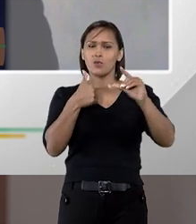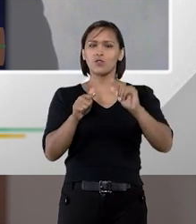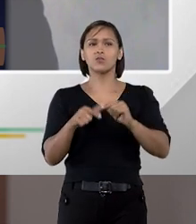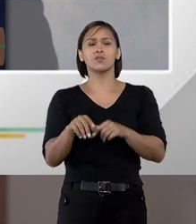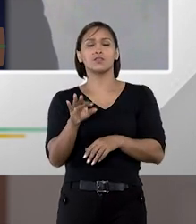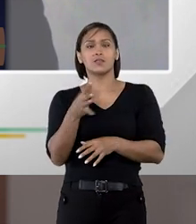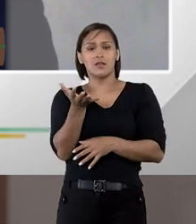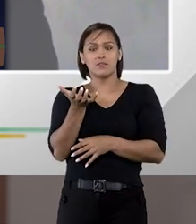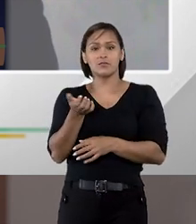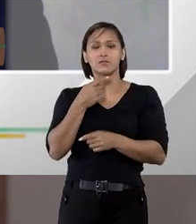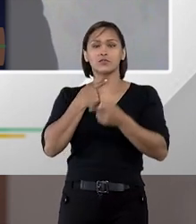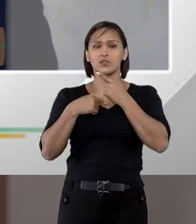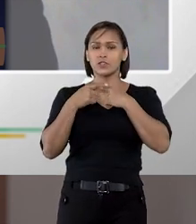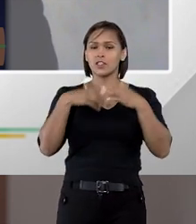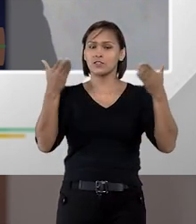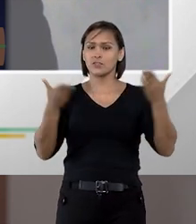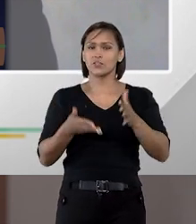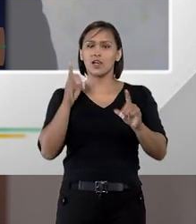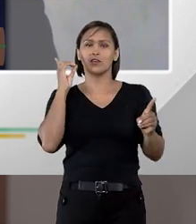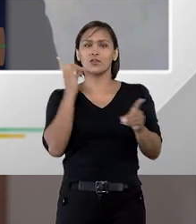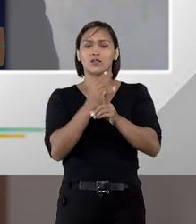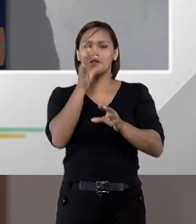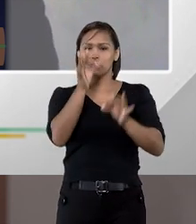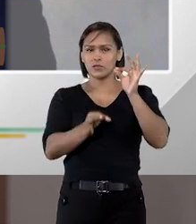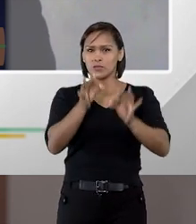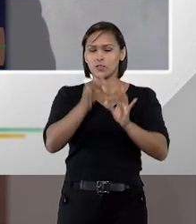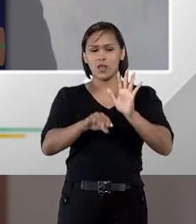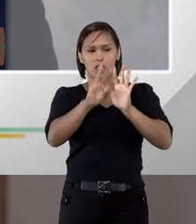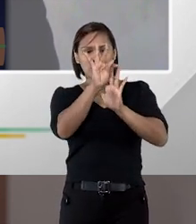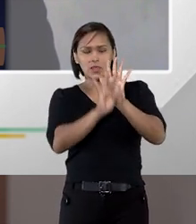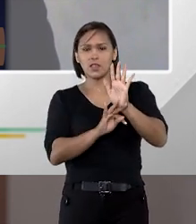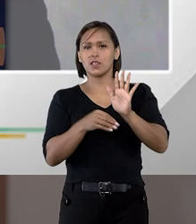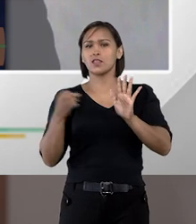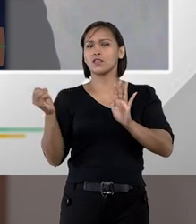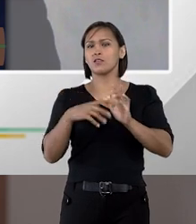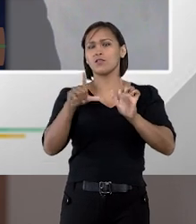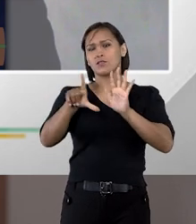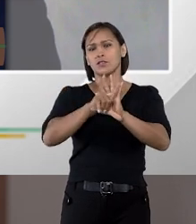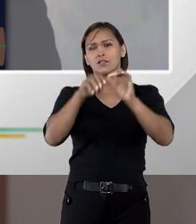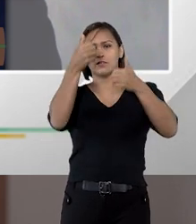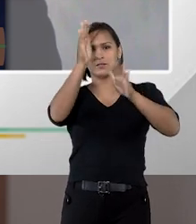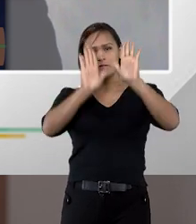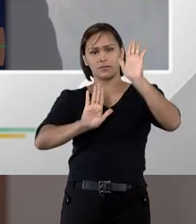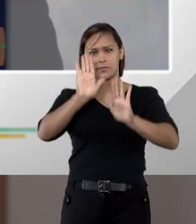tendências que nós já encontrávamos no ordenamento jurídico, no texto da nova lei de licitações.